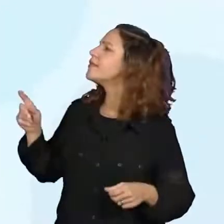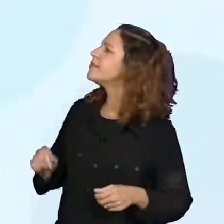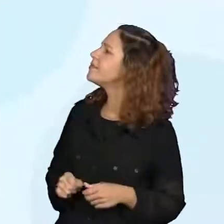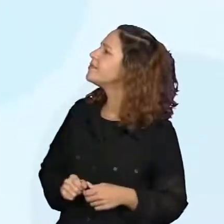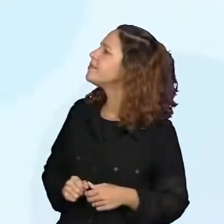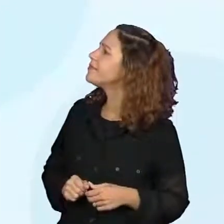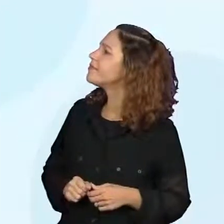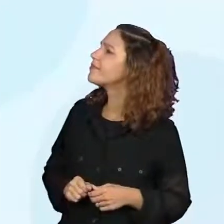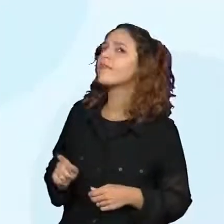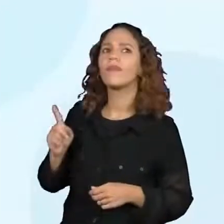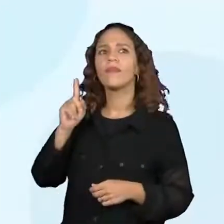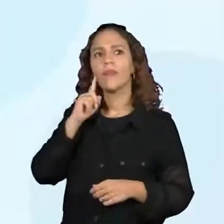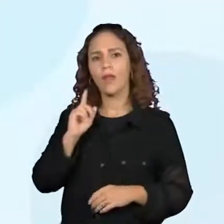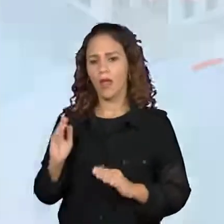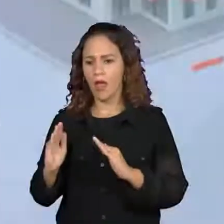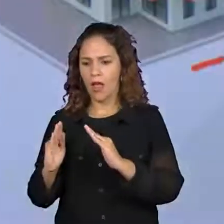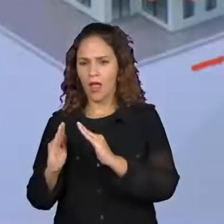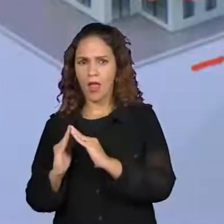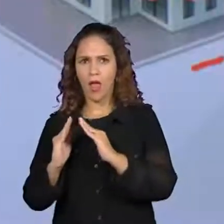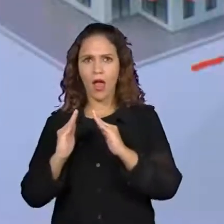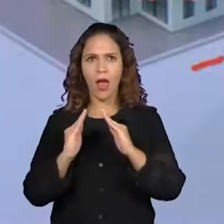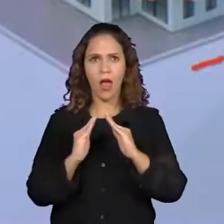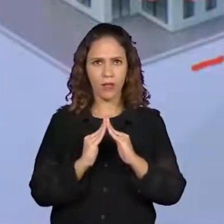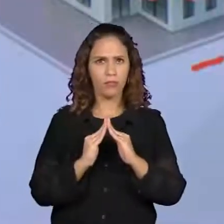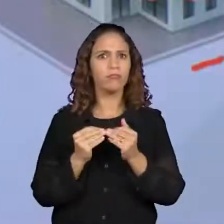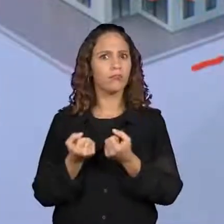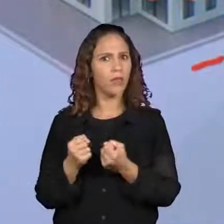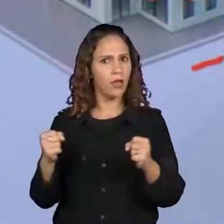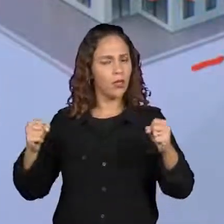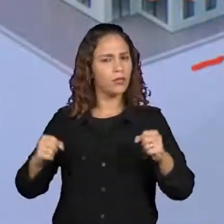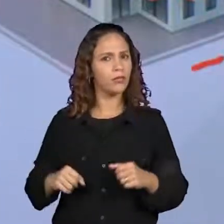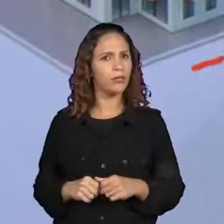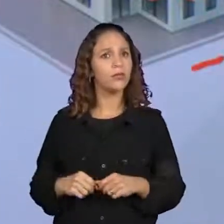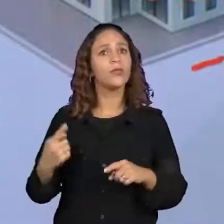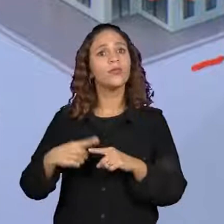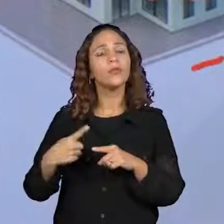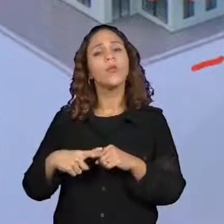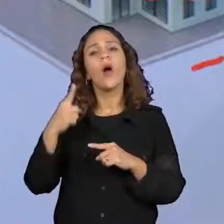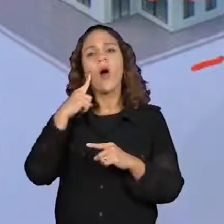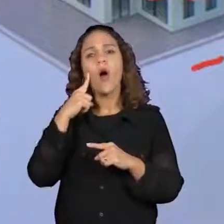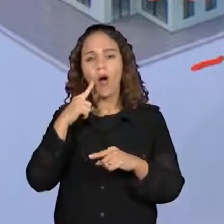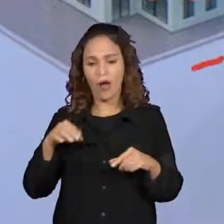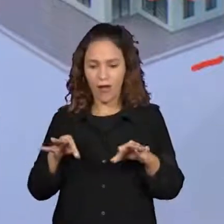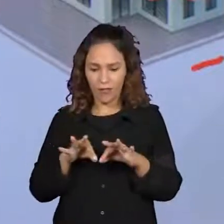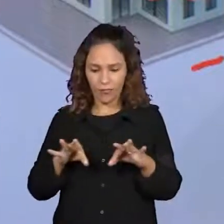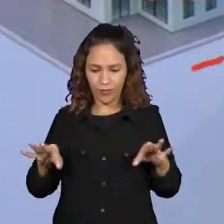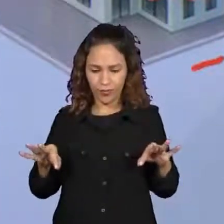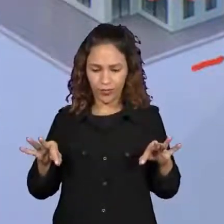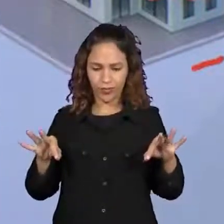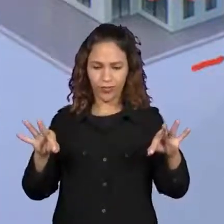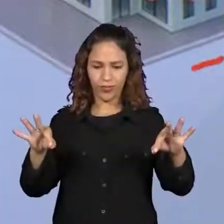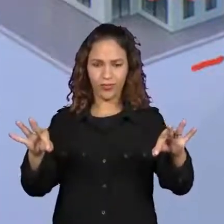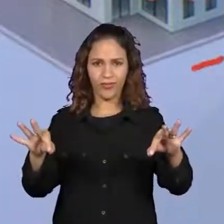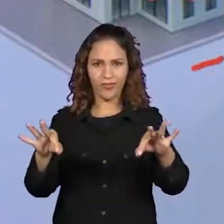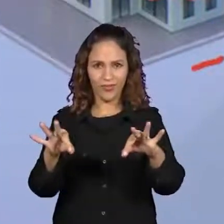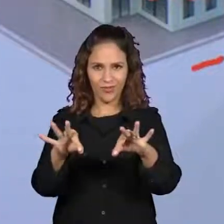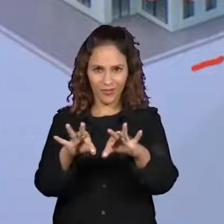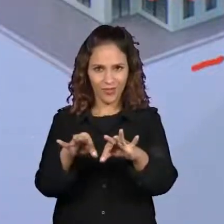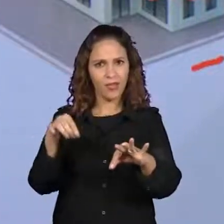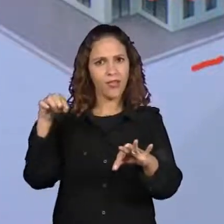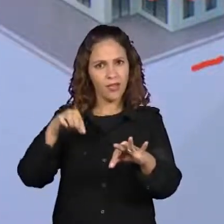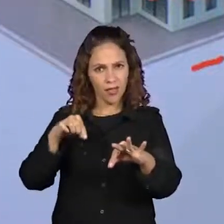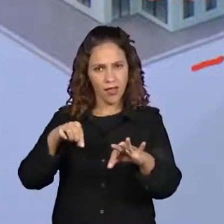que essas casas, elas ocupam um grande espaço. Porque geralmente os quarteirões são bem grandes, não é? Essas casas são aí